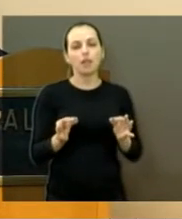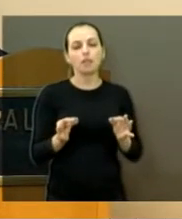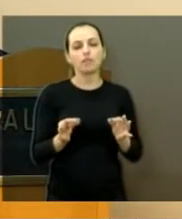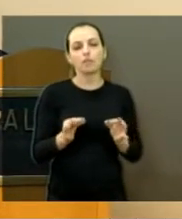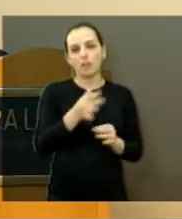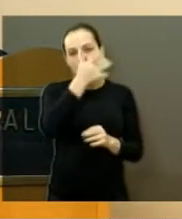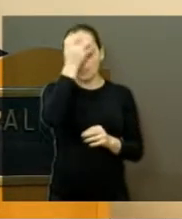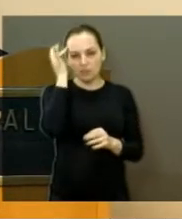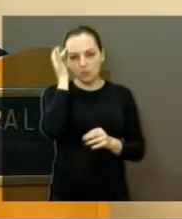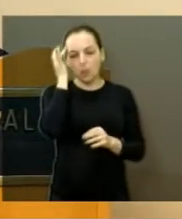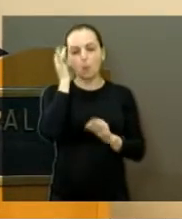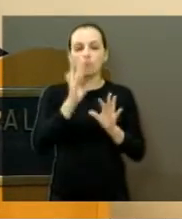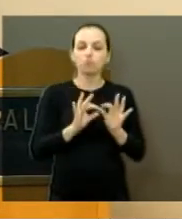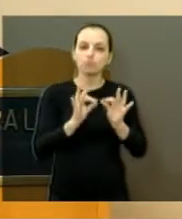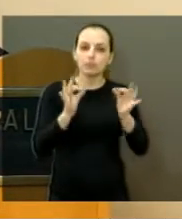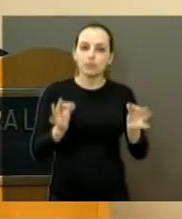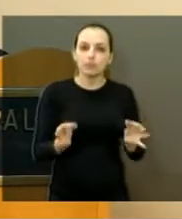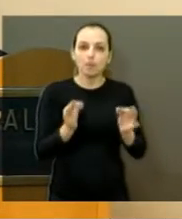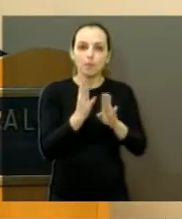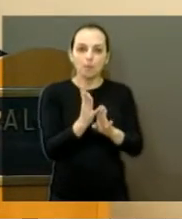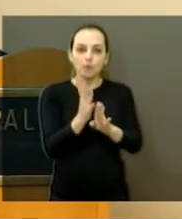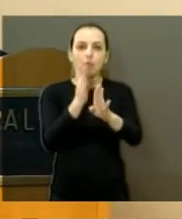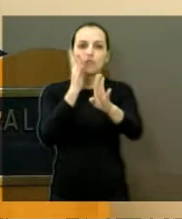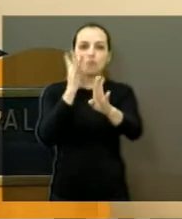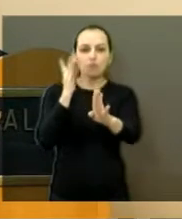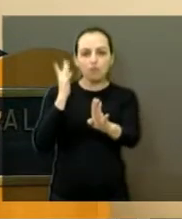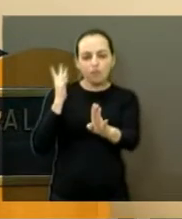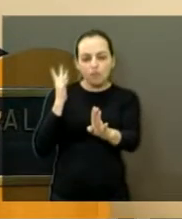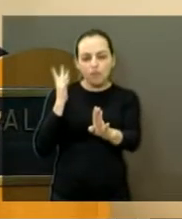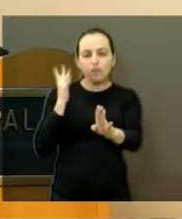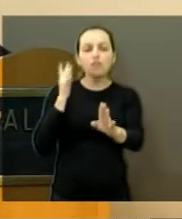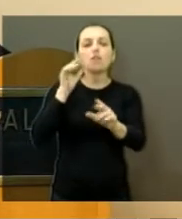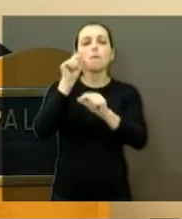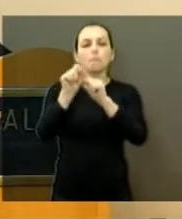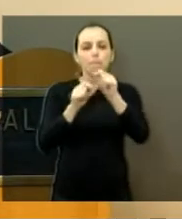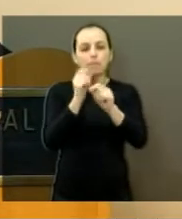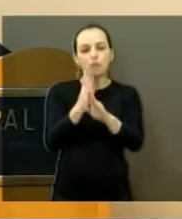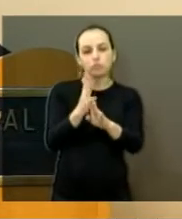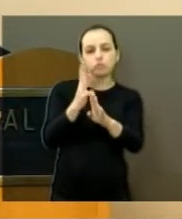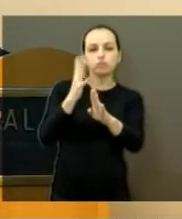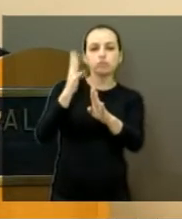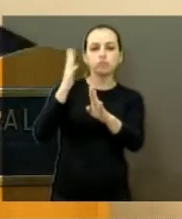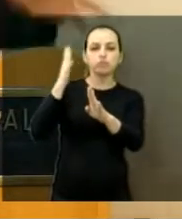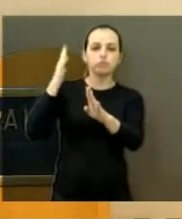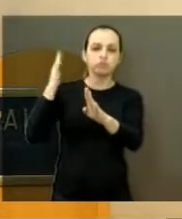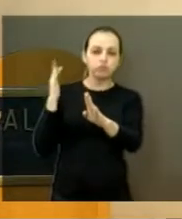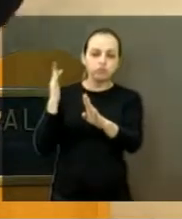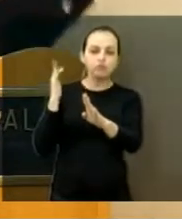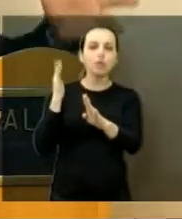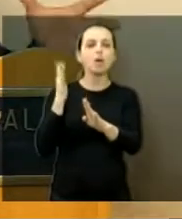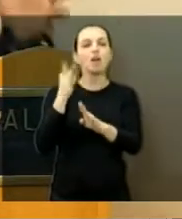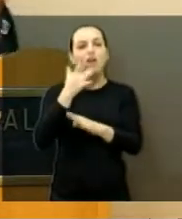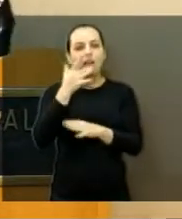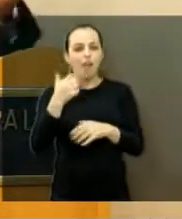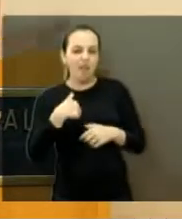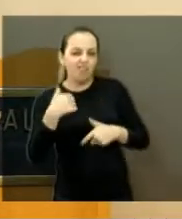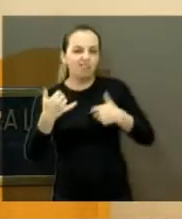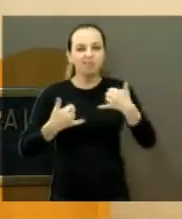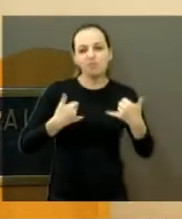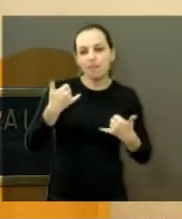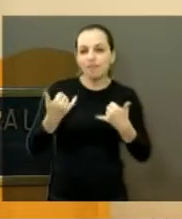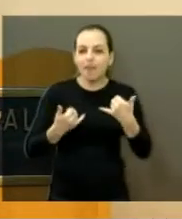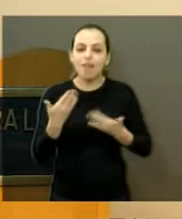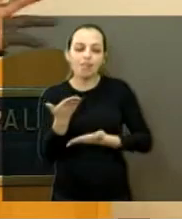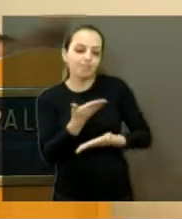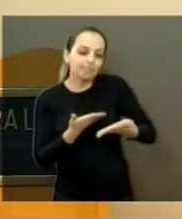a fila enorme, deu ali para o meio-dia, aquela fila gostosa. vê assim, uma filona grande, todo mundo eu brincando ali. Aí é a minha festa,